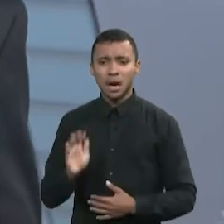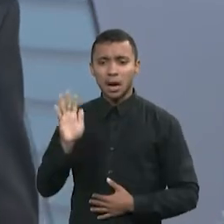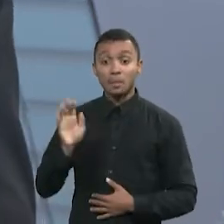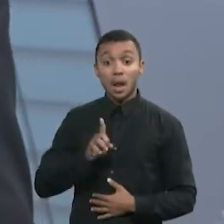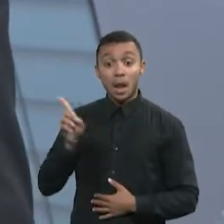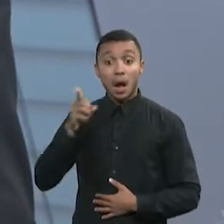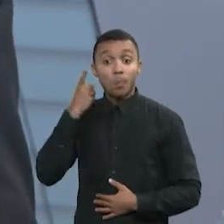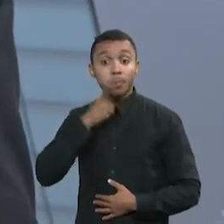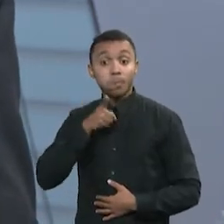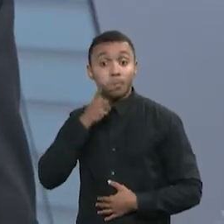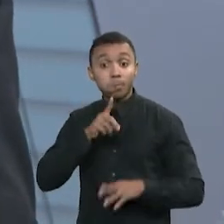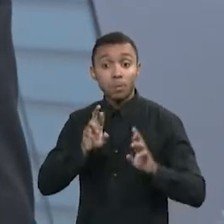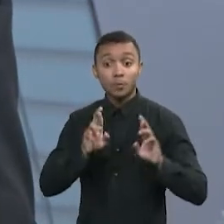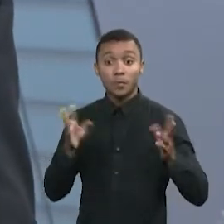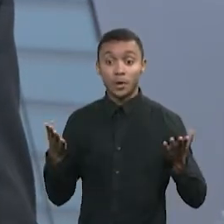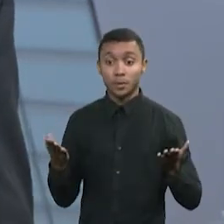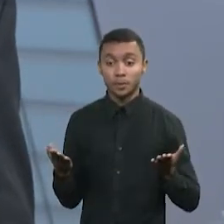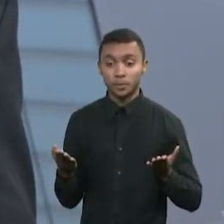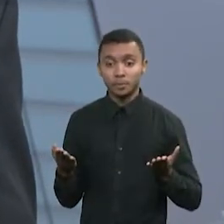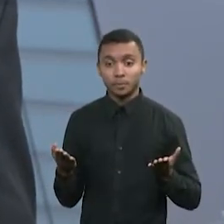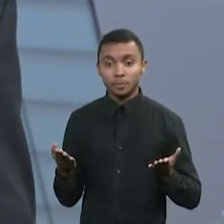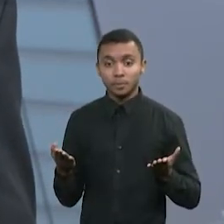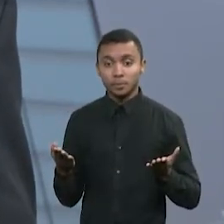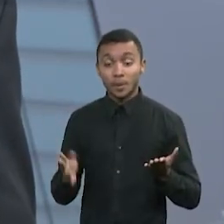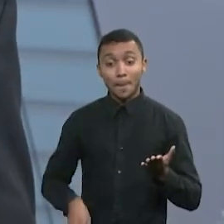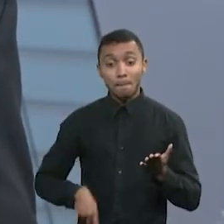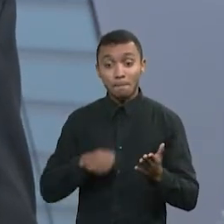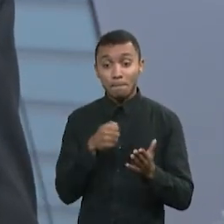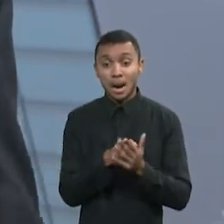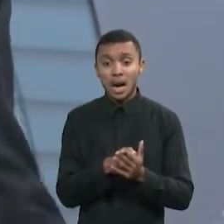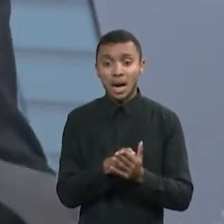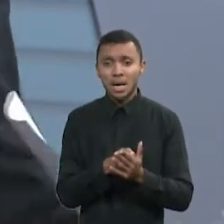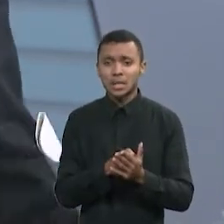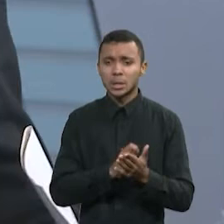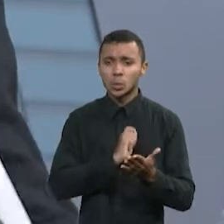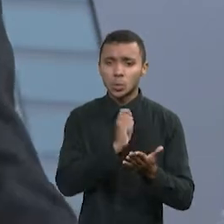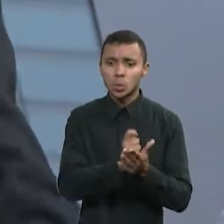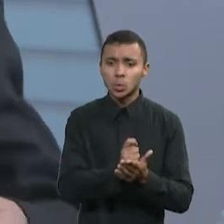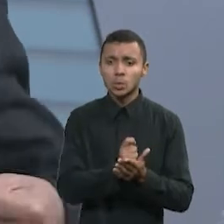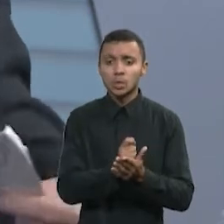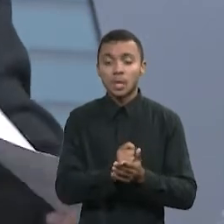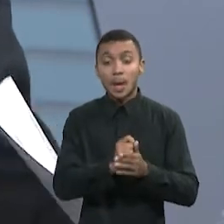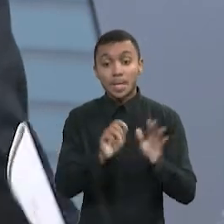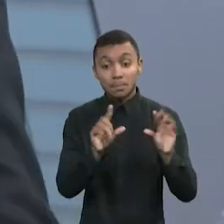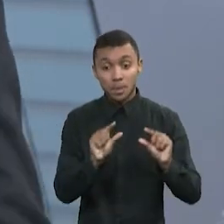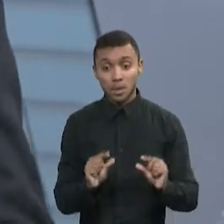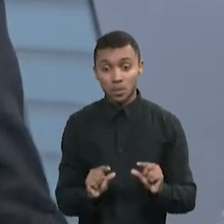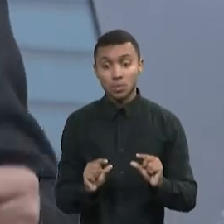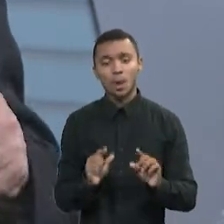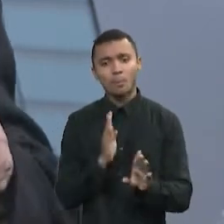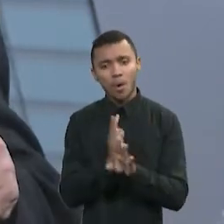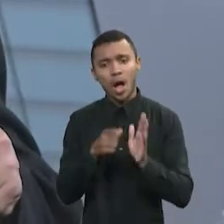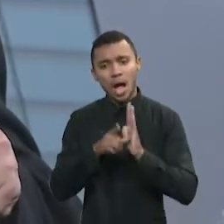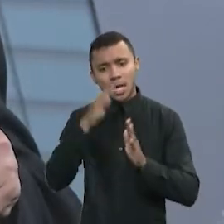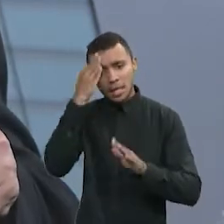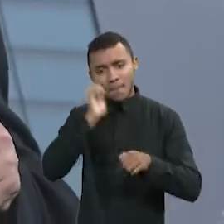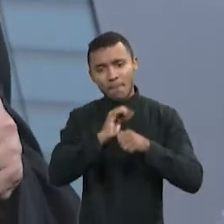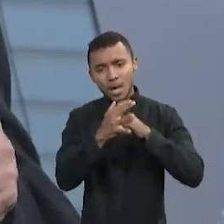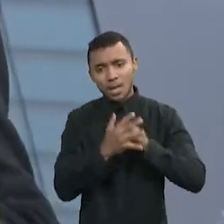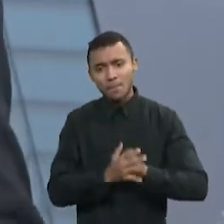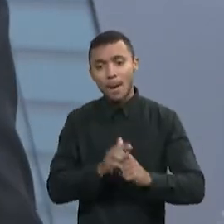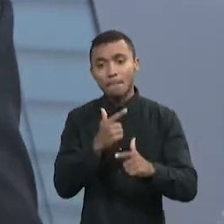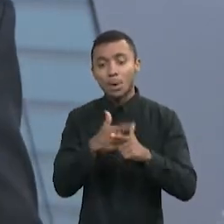foi diferente, quer dizer, não diminuiu a taxação, compreendendo a dificuldade daquele momento, mas em conversação